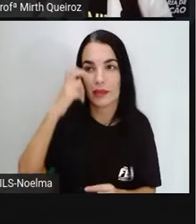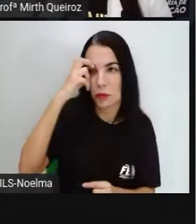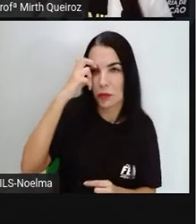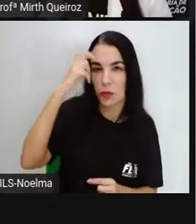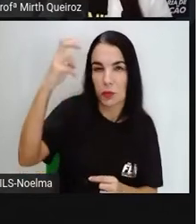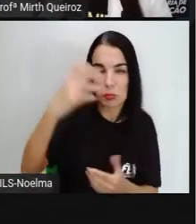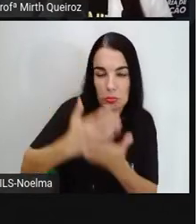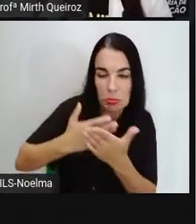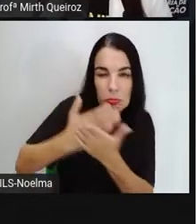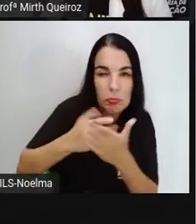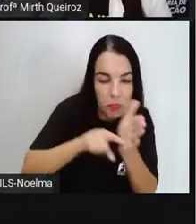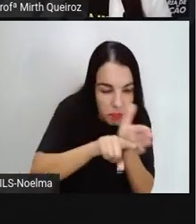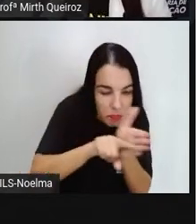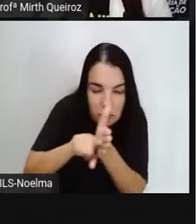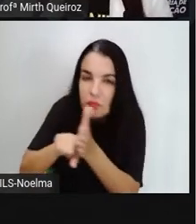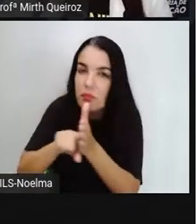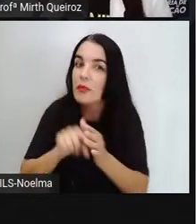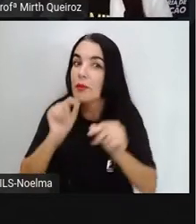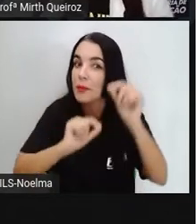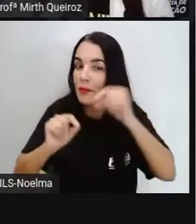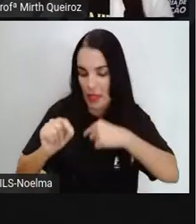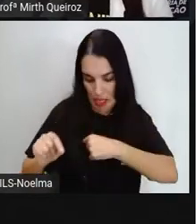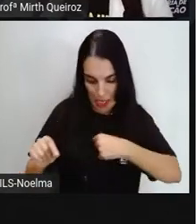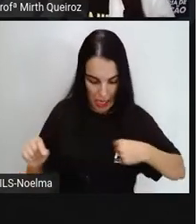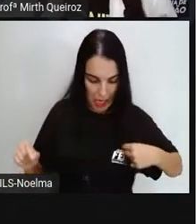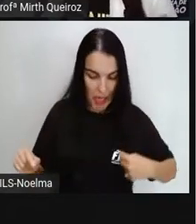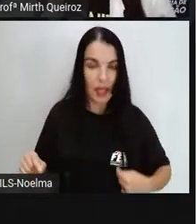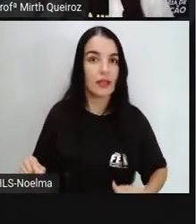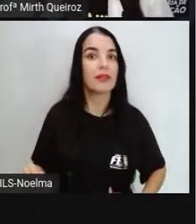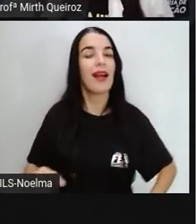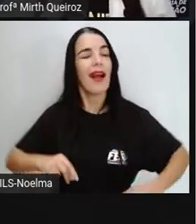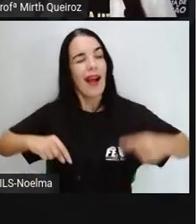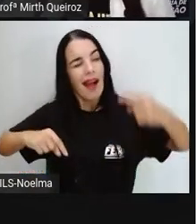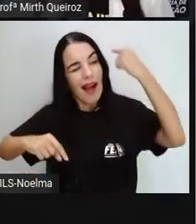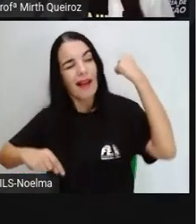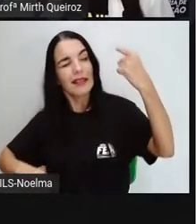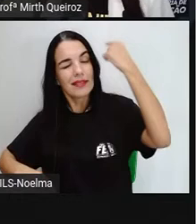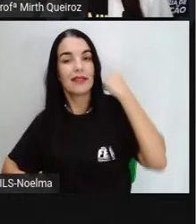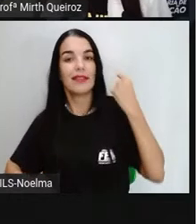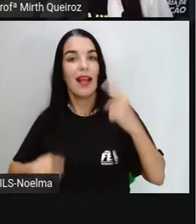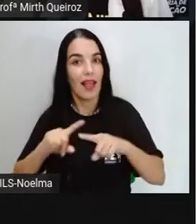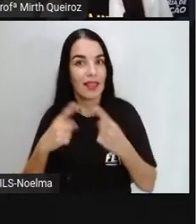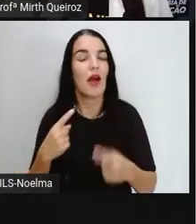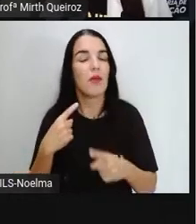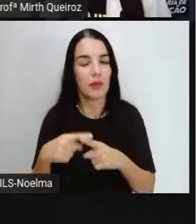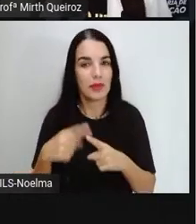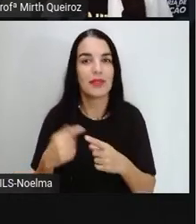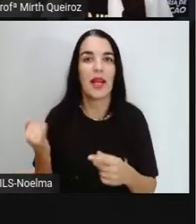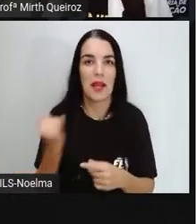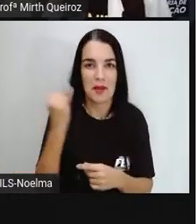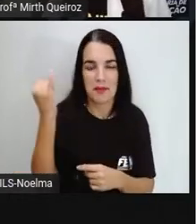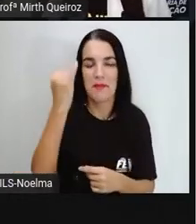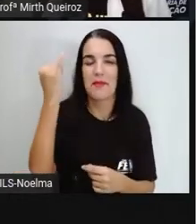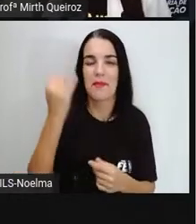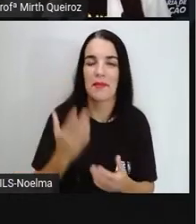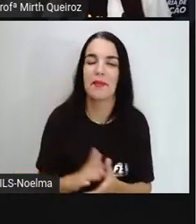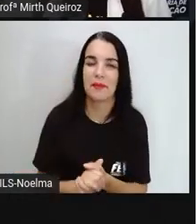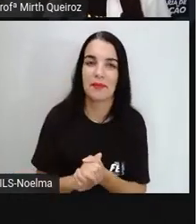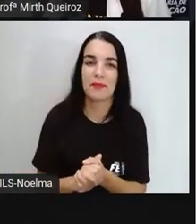humana na China Antiga. Então, imaginem aí o quanto esse jogo pode ser